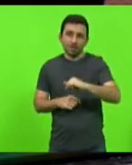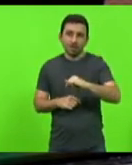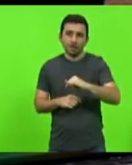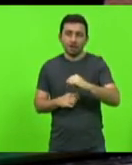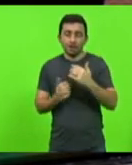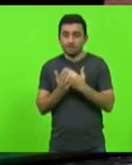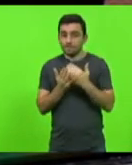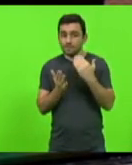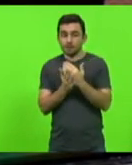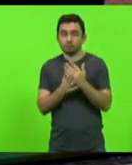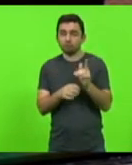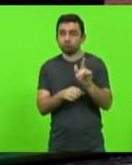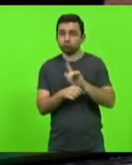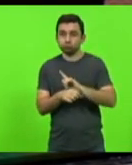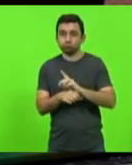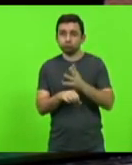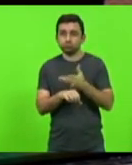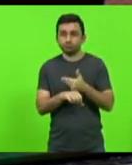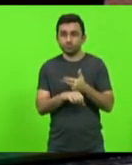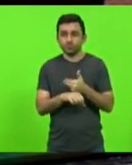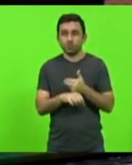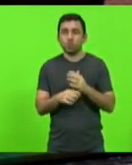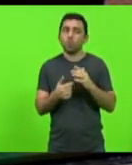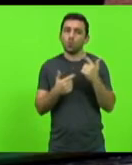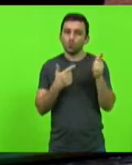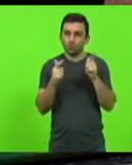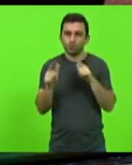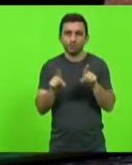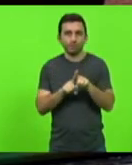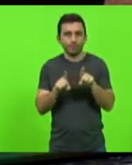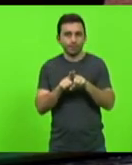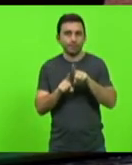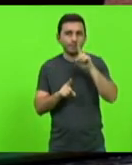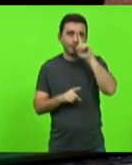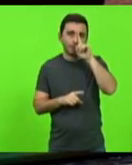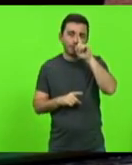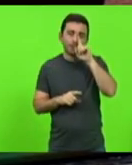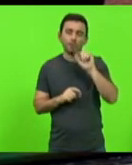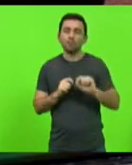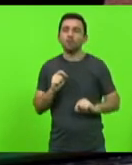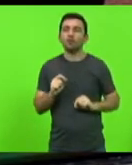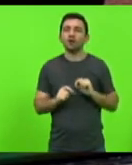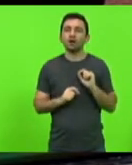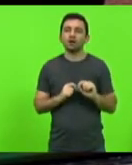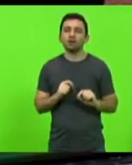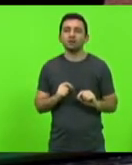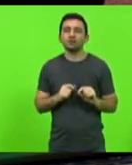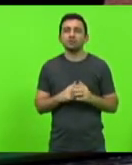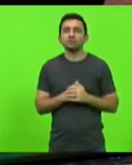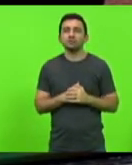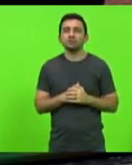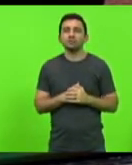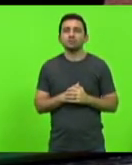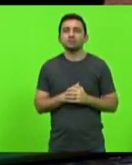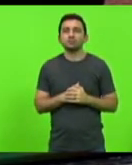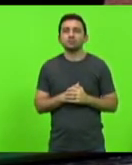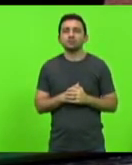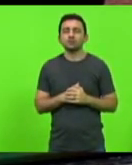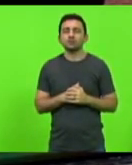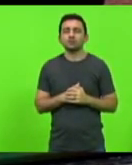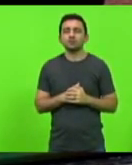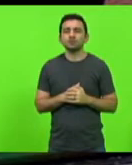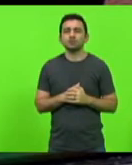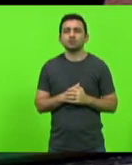velocidade e outras manobras indevidas é uma... Mais um minuto, deputado.